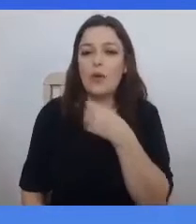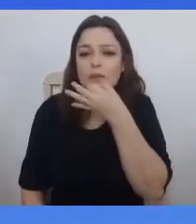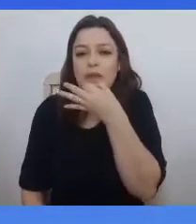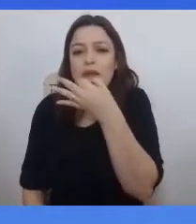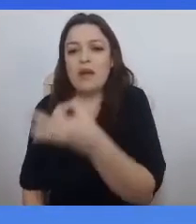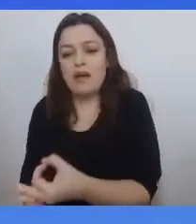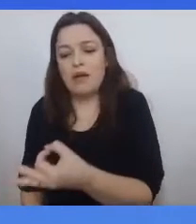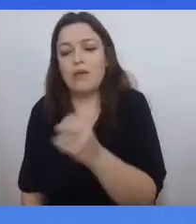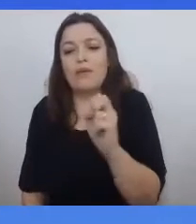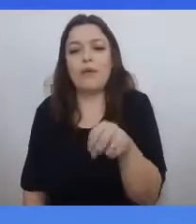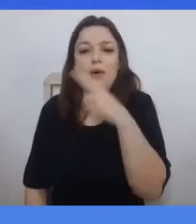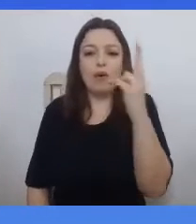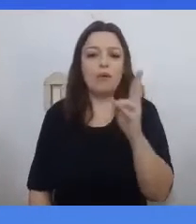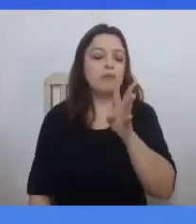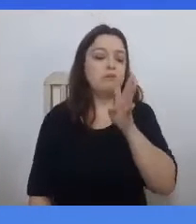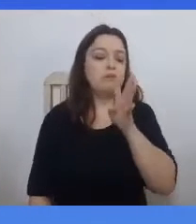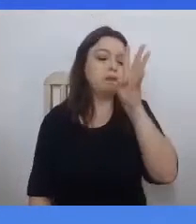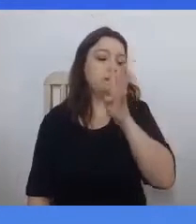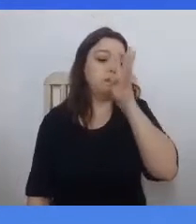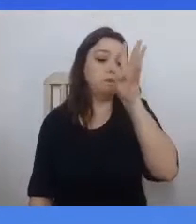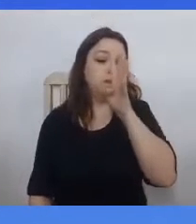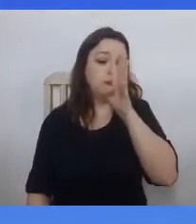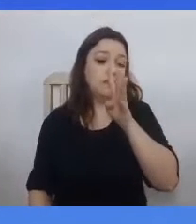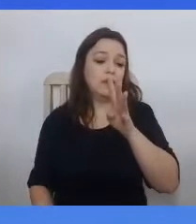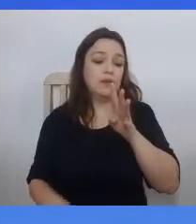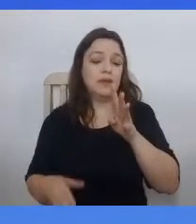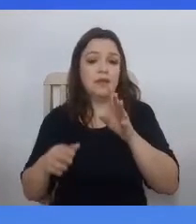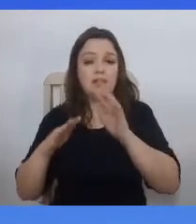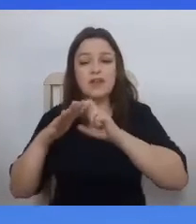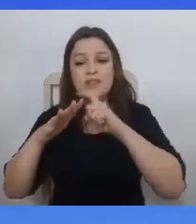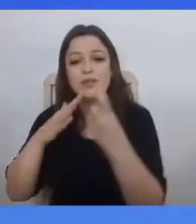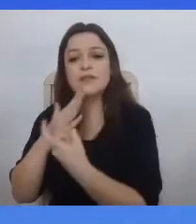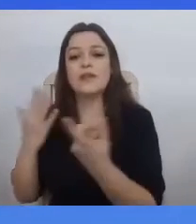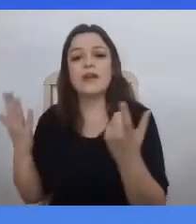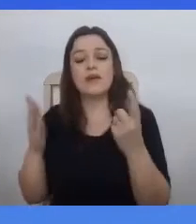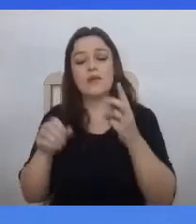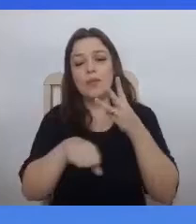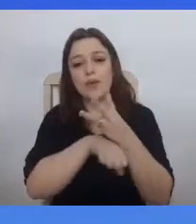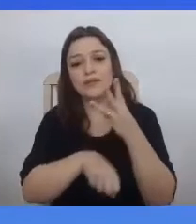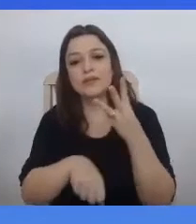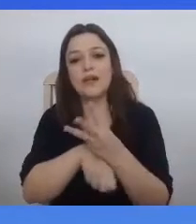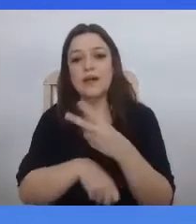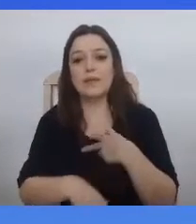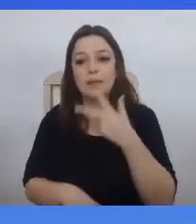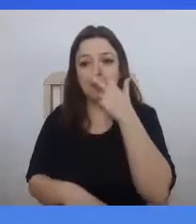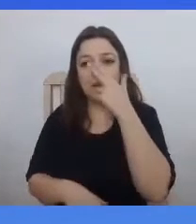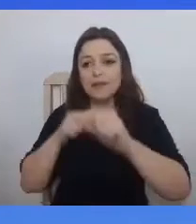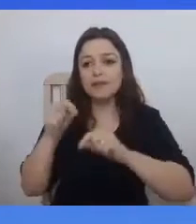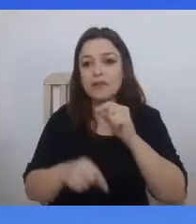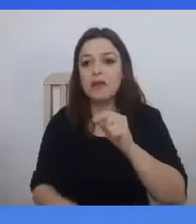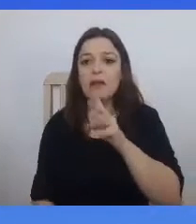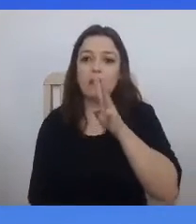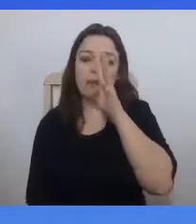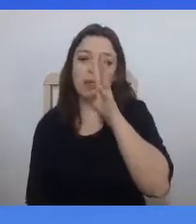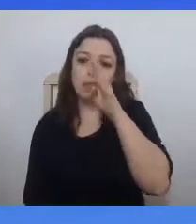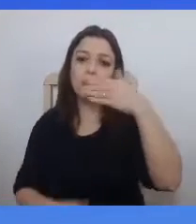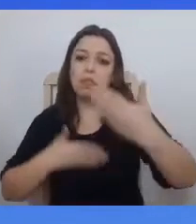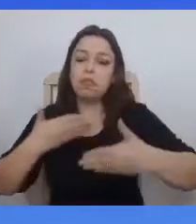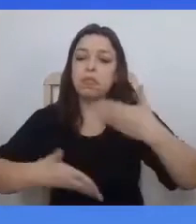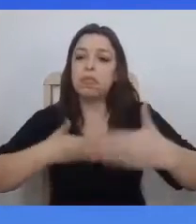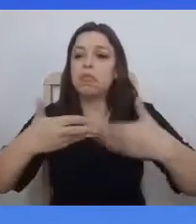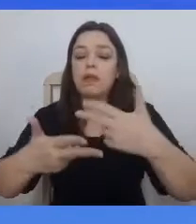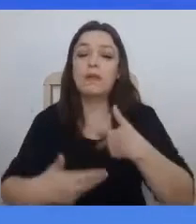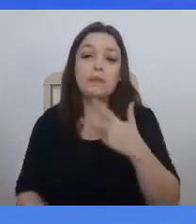sociais ou de WhatsApp que prevaleciam sobre o trabalho dos cientistas, era um sonho, um